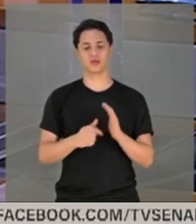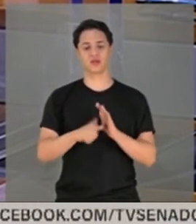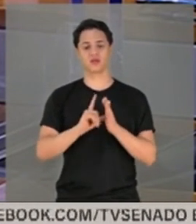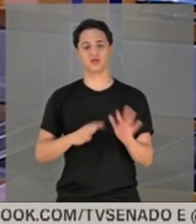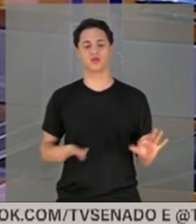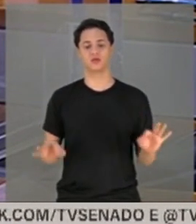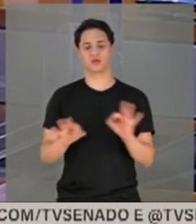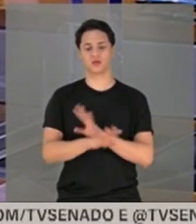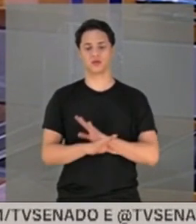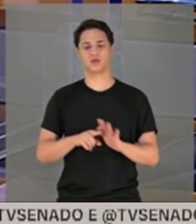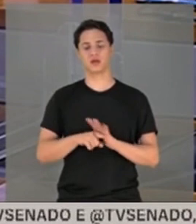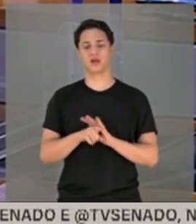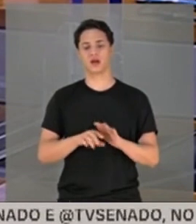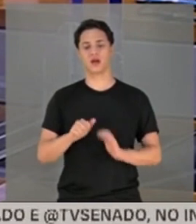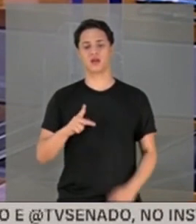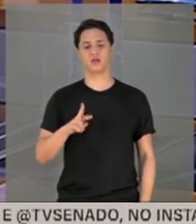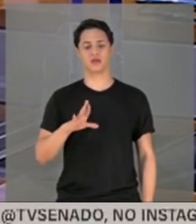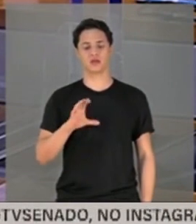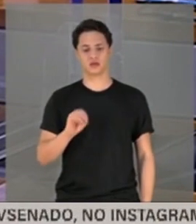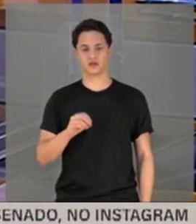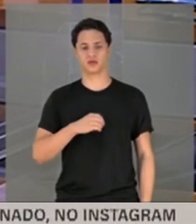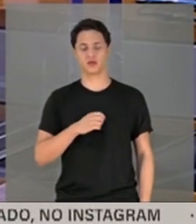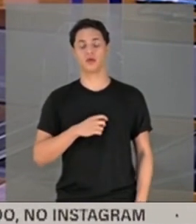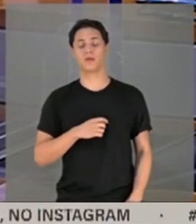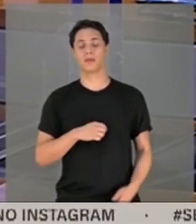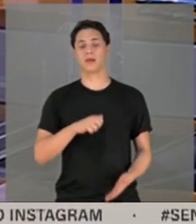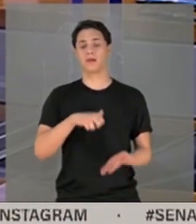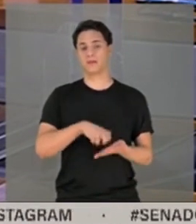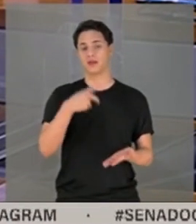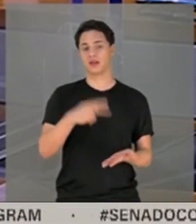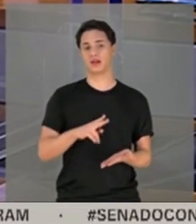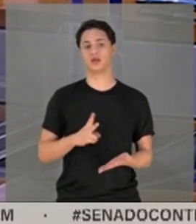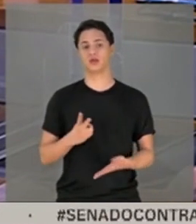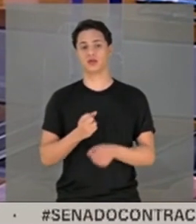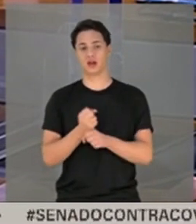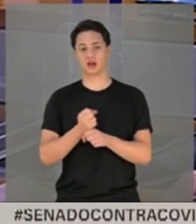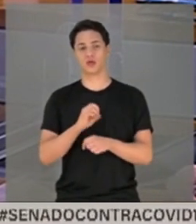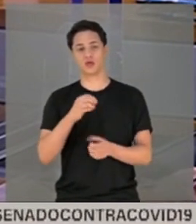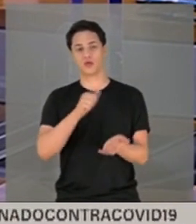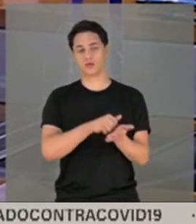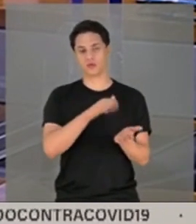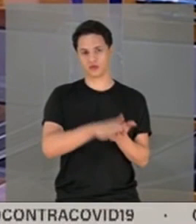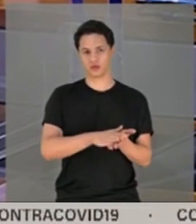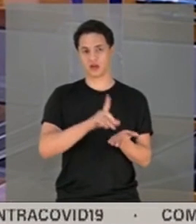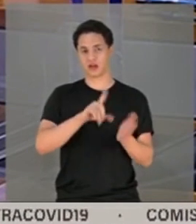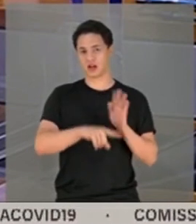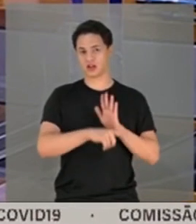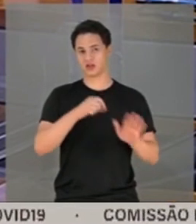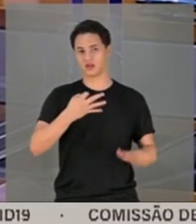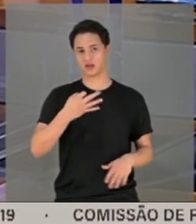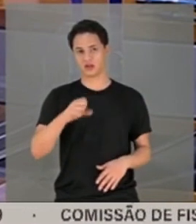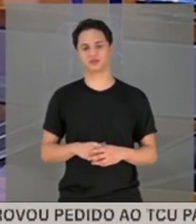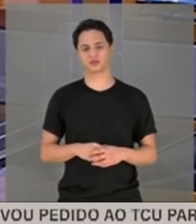apurações e formalizar a acusação. Pena. Detenção de seis meses a dois anos em multa. Artigo 38 da Lei de Abuso de Autoridade.